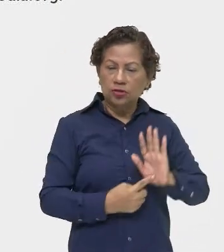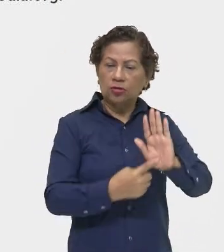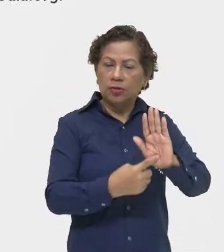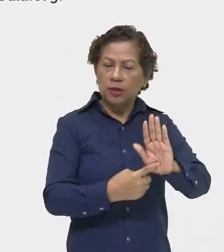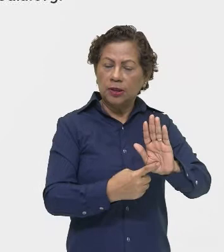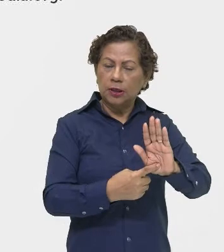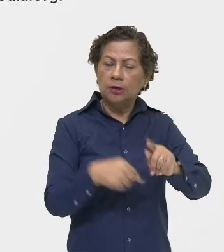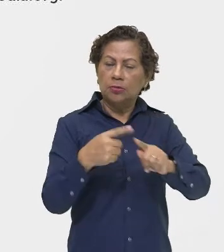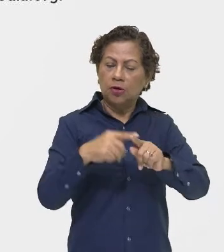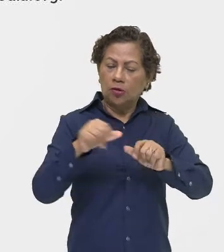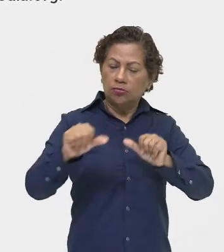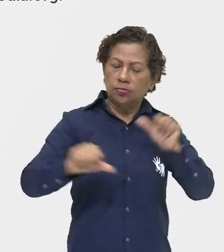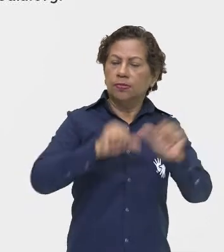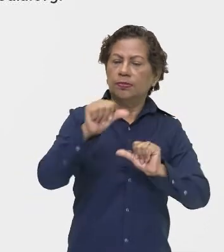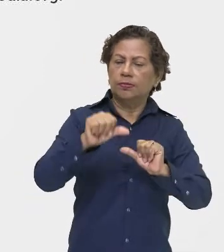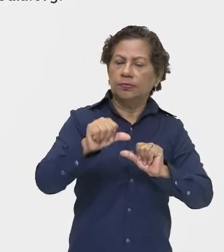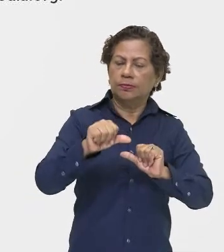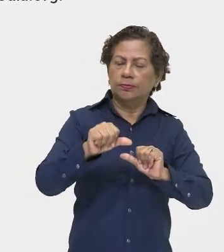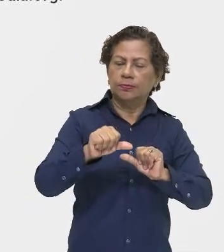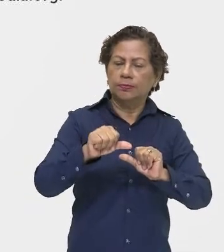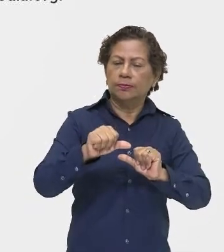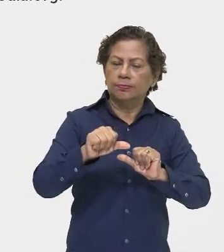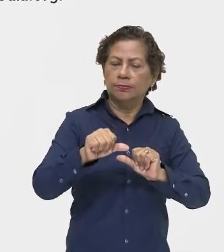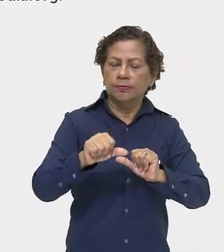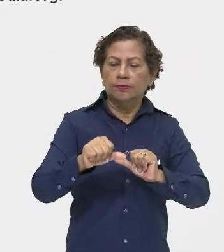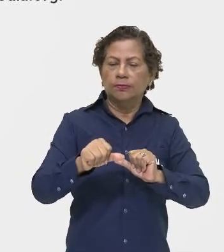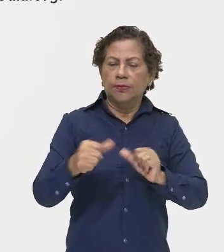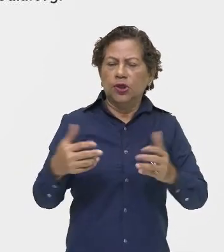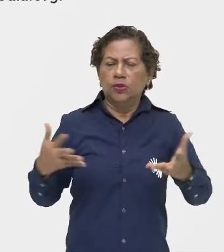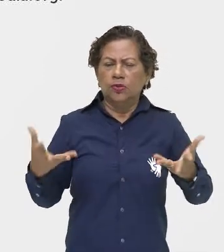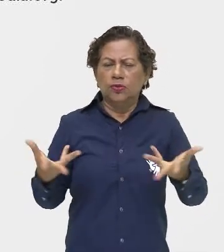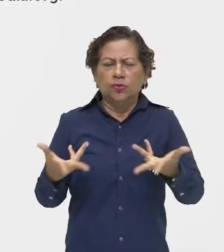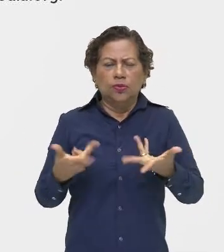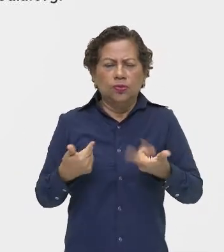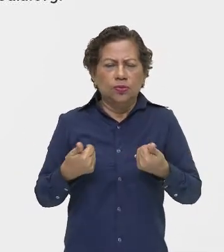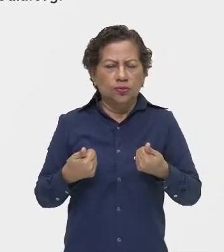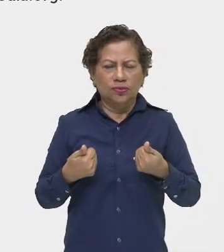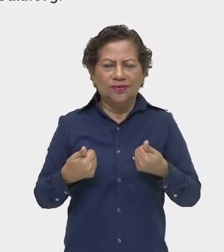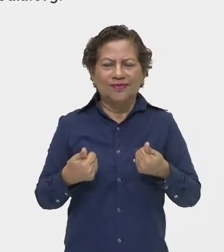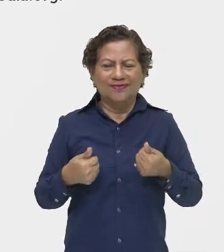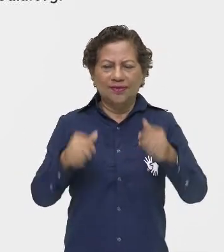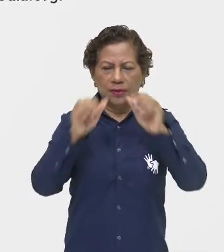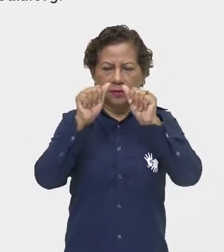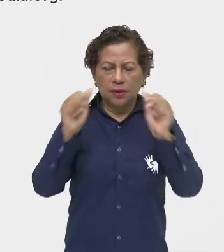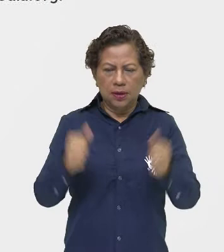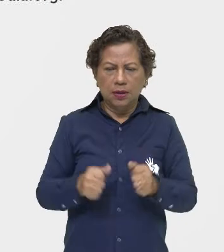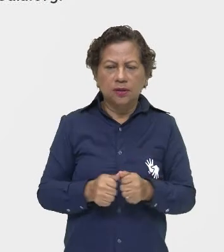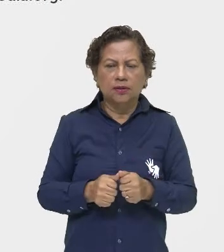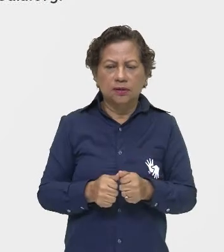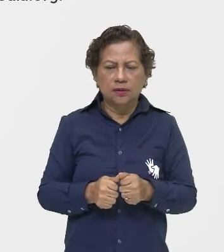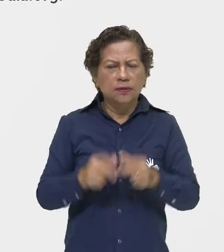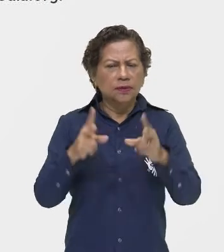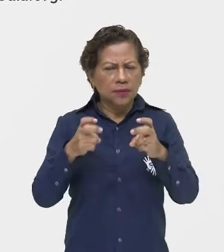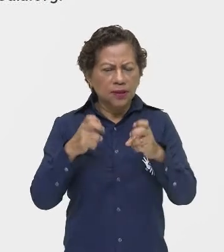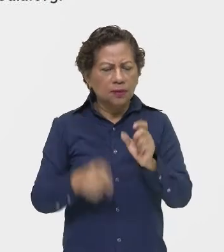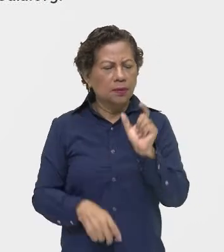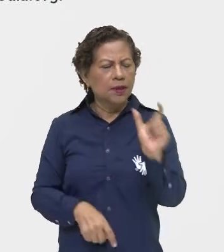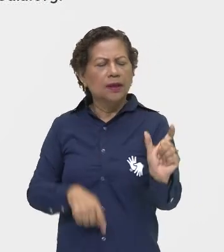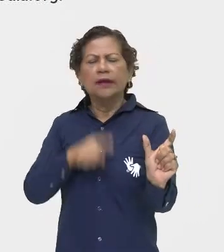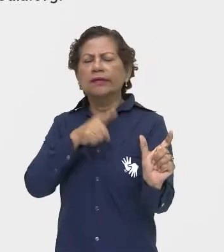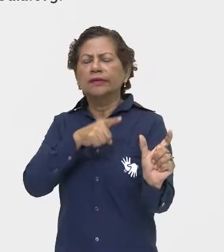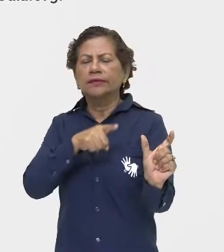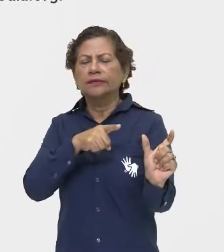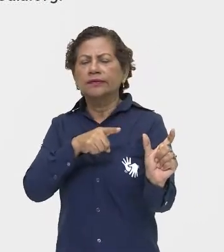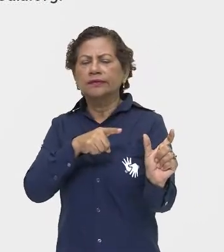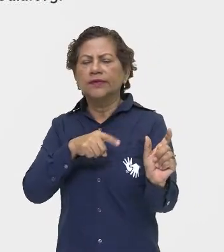forma e dentro de um contexto artístico. Percebam aí as palavras? Objetos